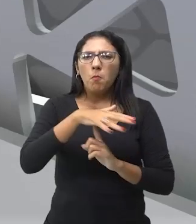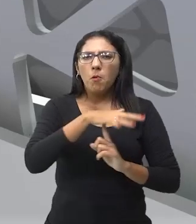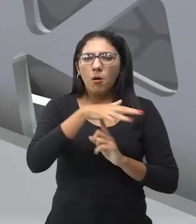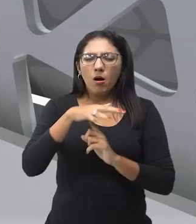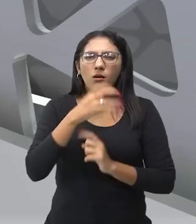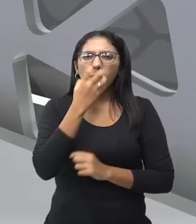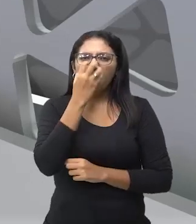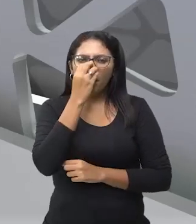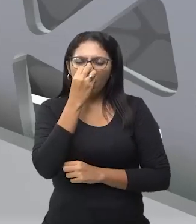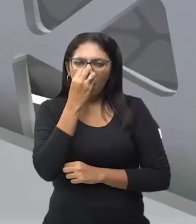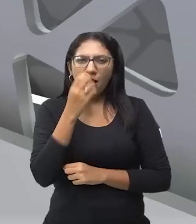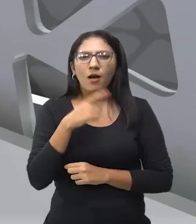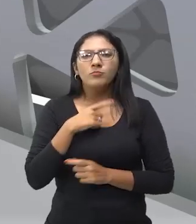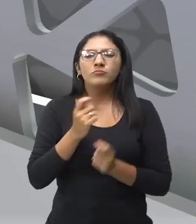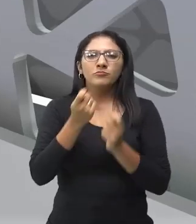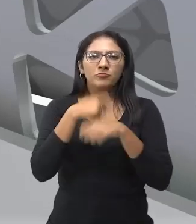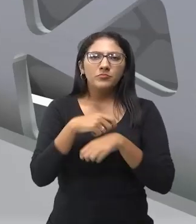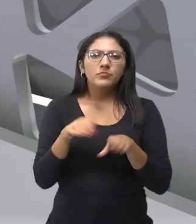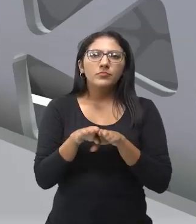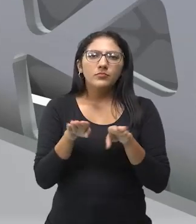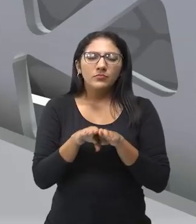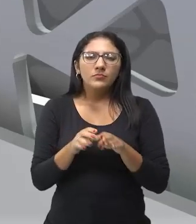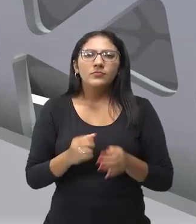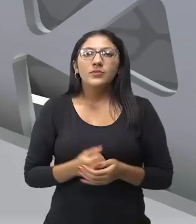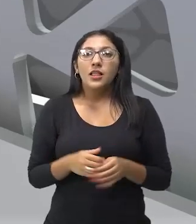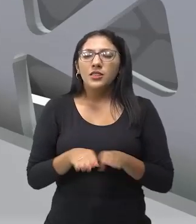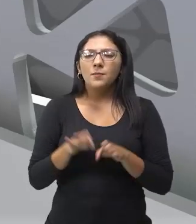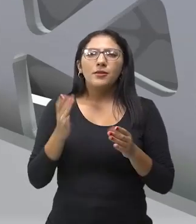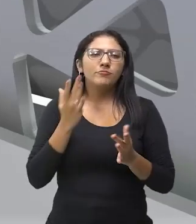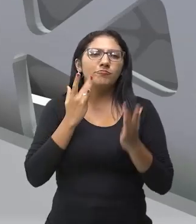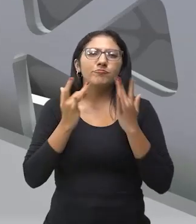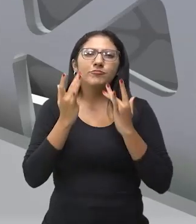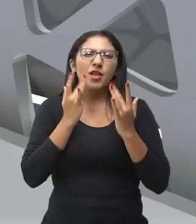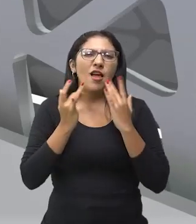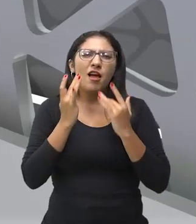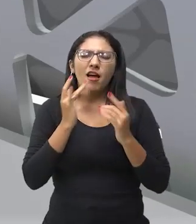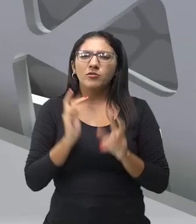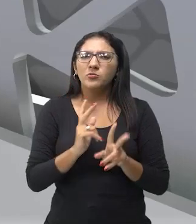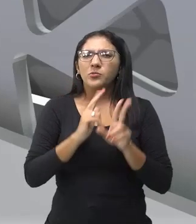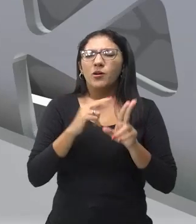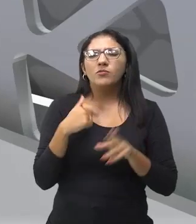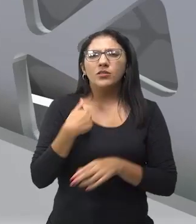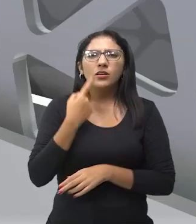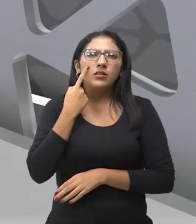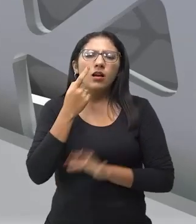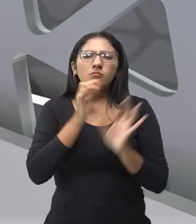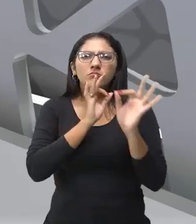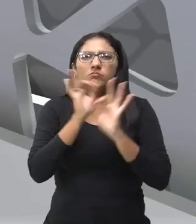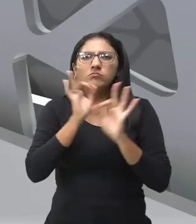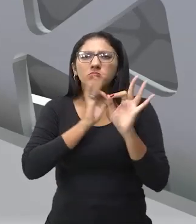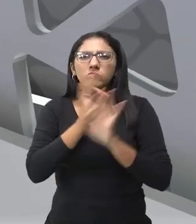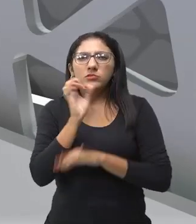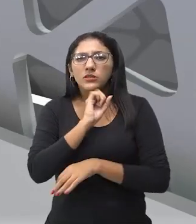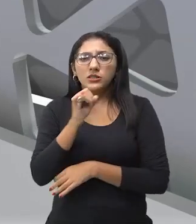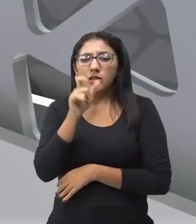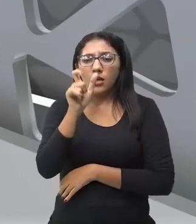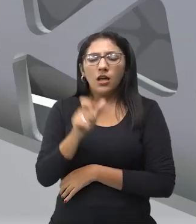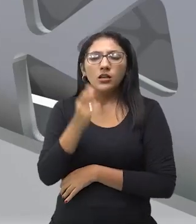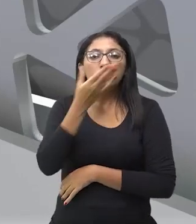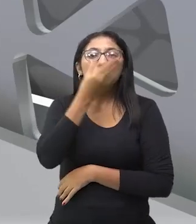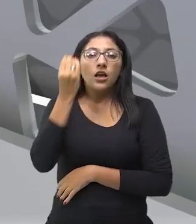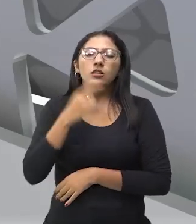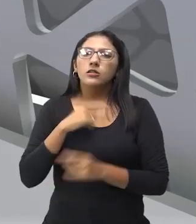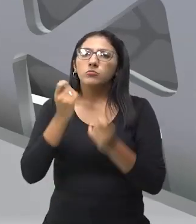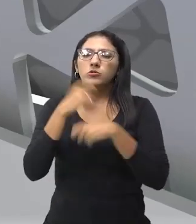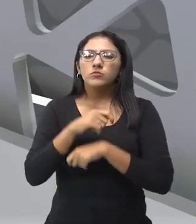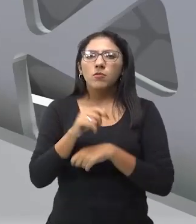nós temos também o próprio teatro convencional, como eu já falei, quando o ator, se ele esquece alguma fala, ele